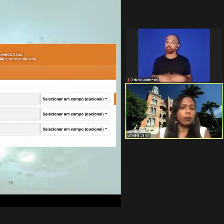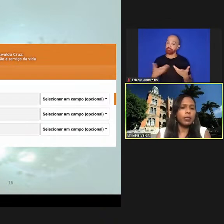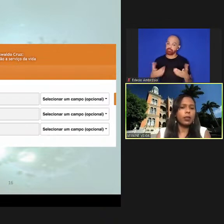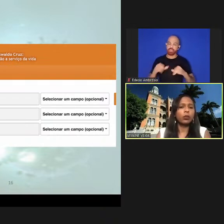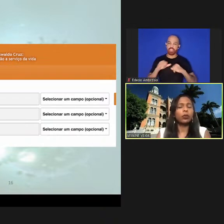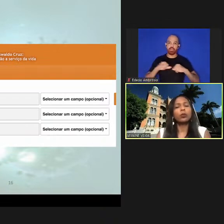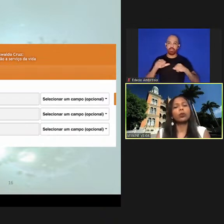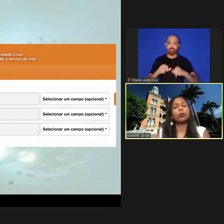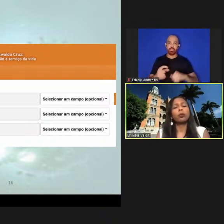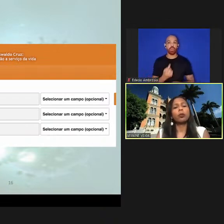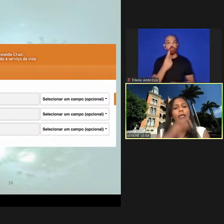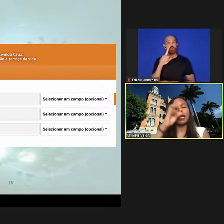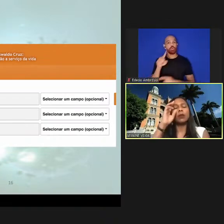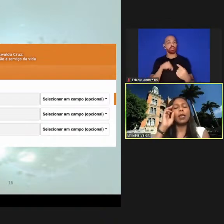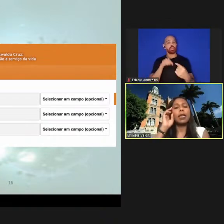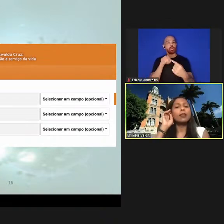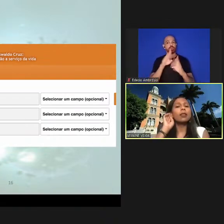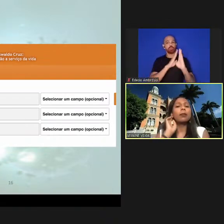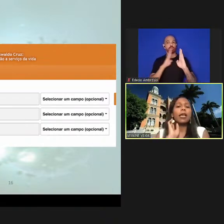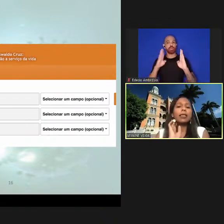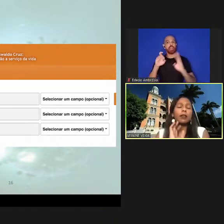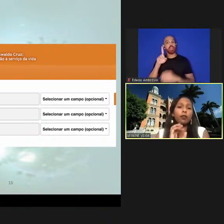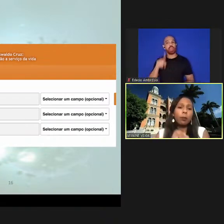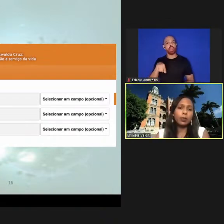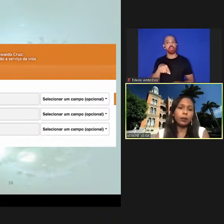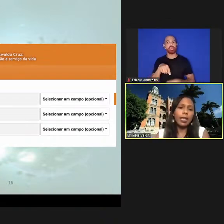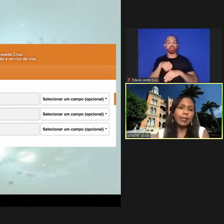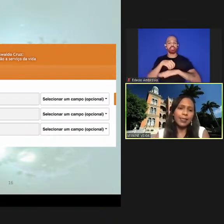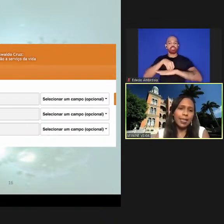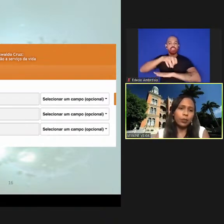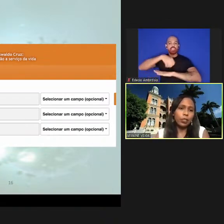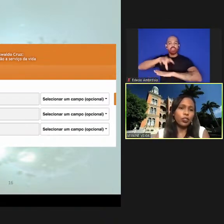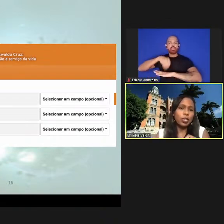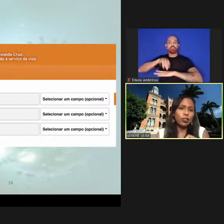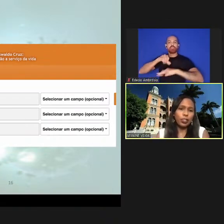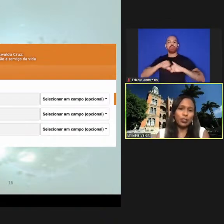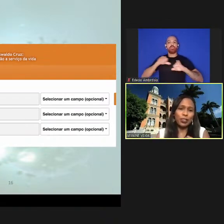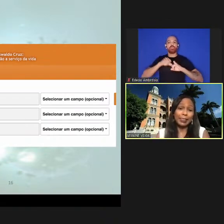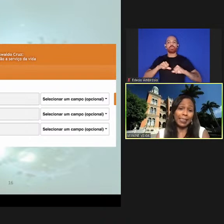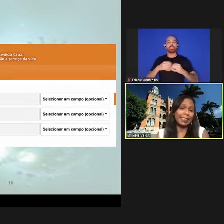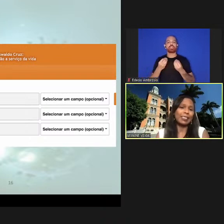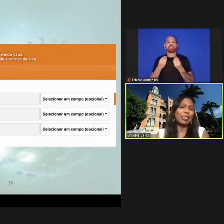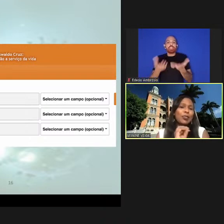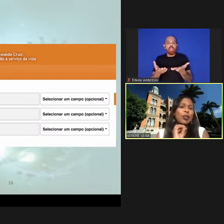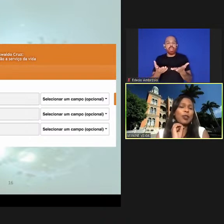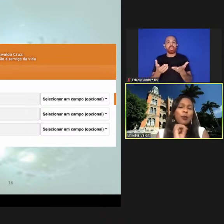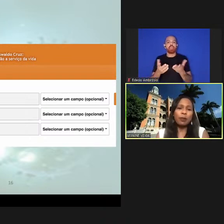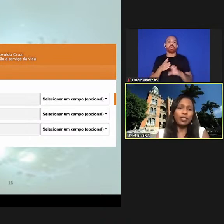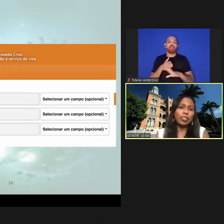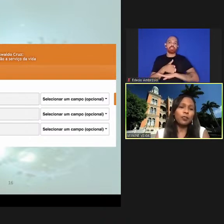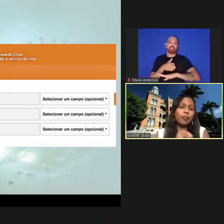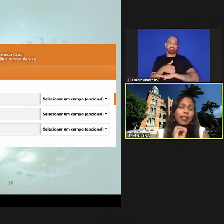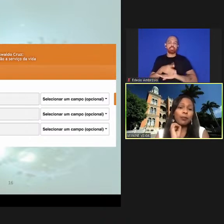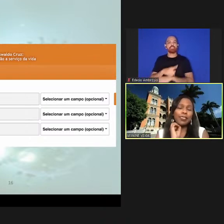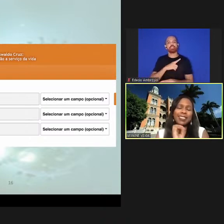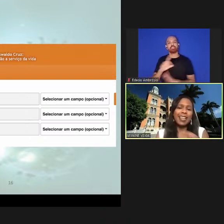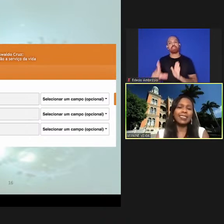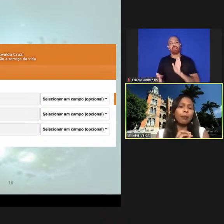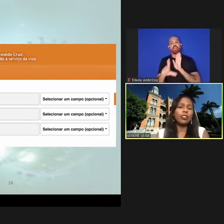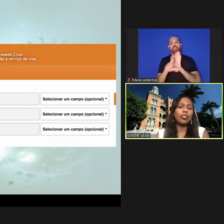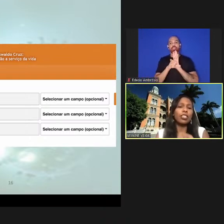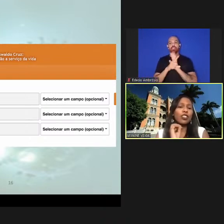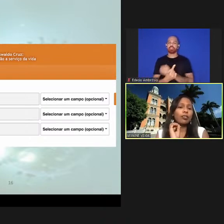missão do bibliotecário é disseminar essa informação e dar acesso e a gente tem as leis de Ranganata e uma das leis fala